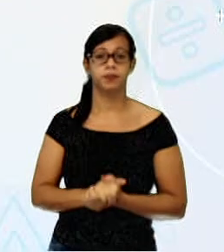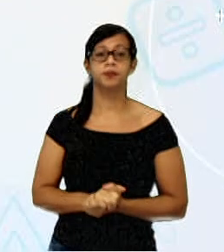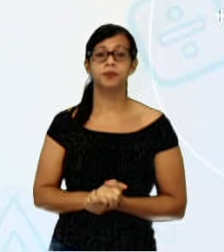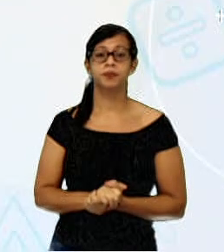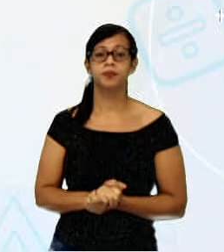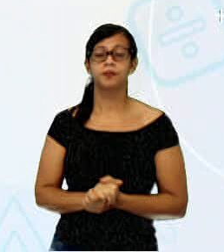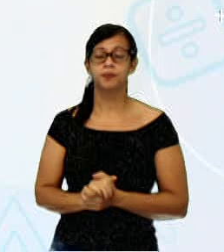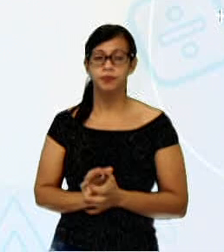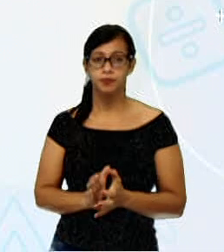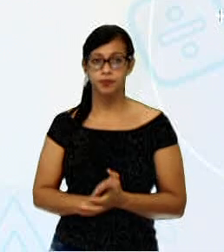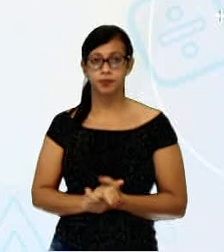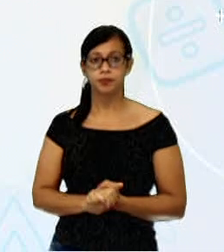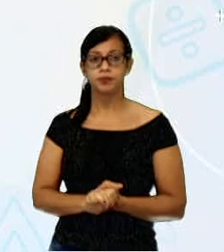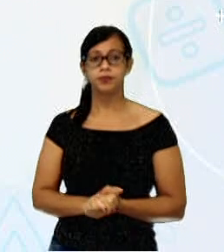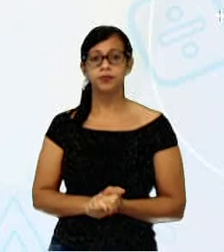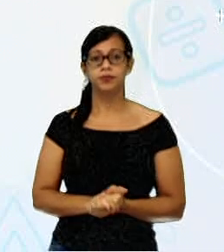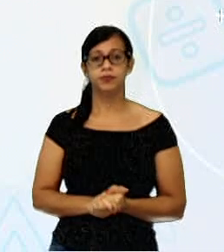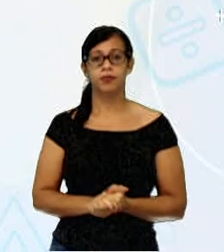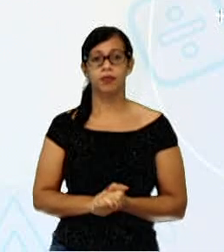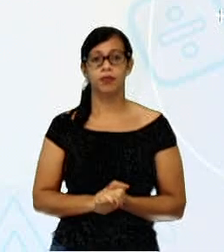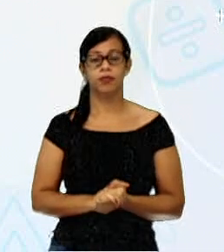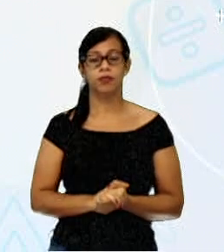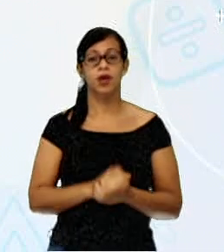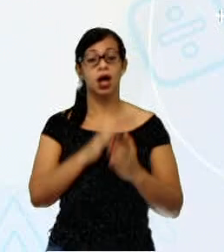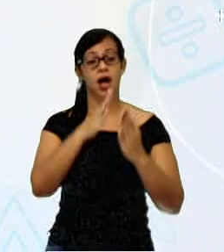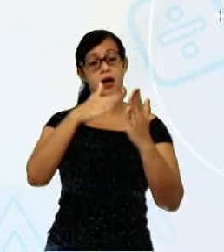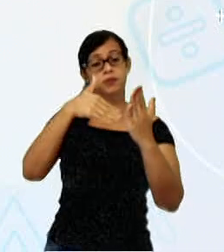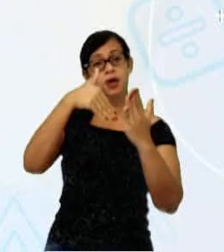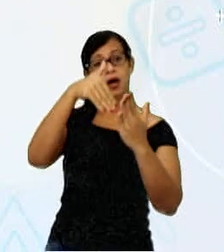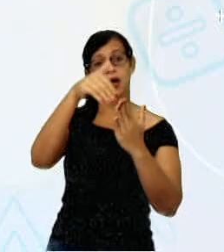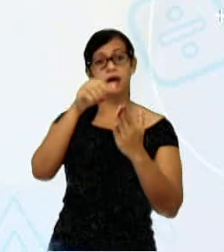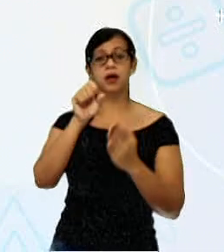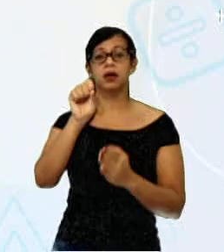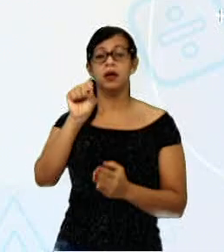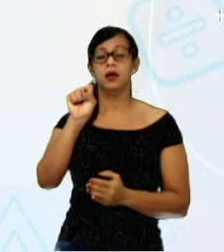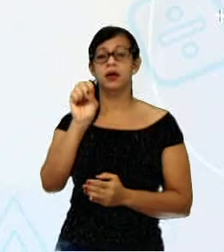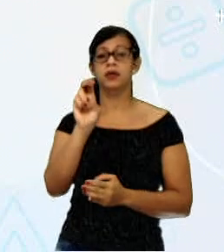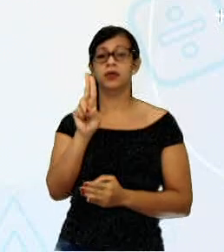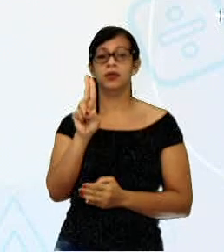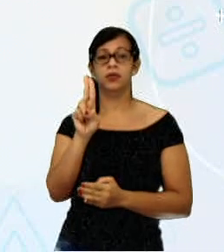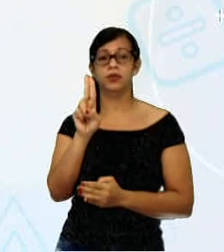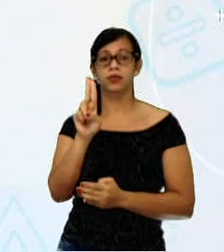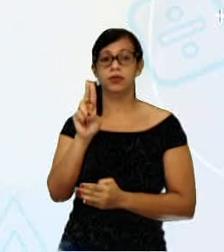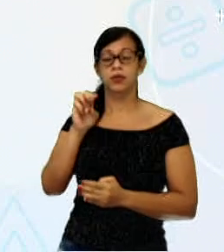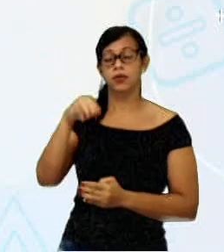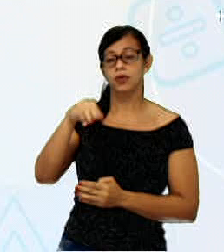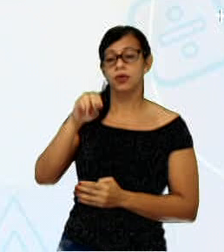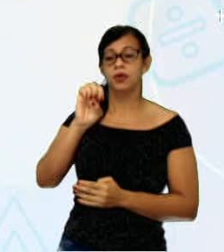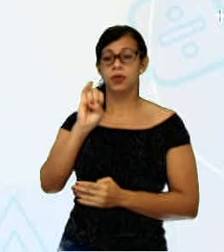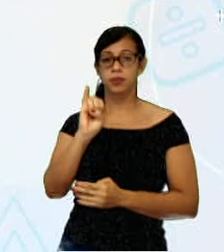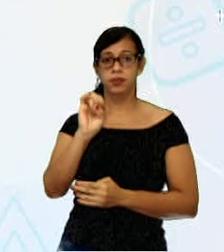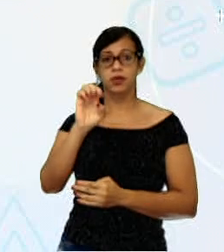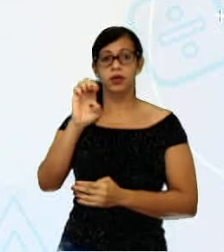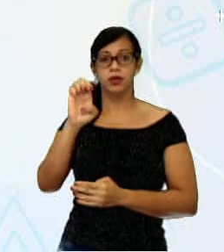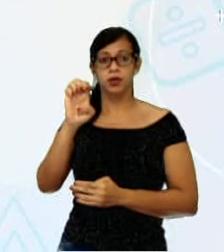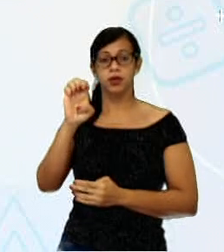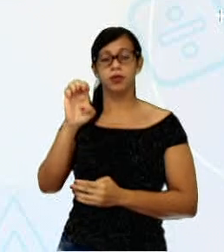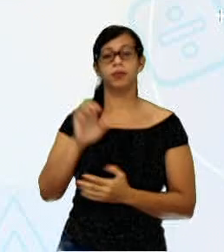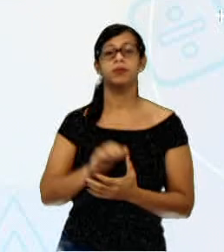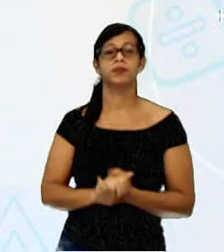Arte sumier. Os artistas praticantes da arte sumier, é, pintura com tinta,